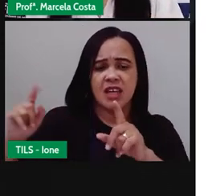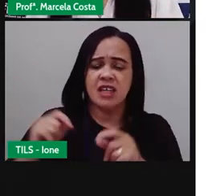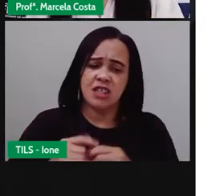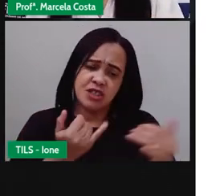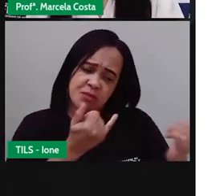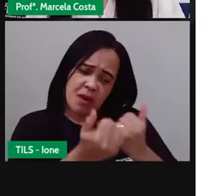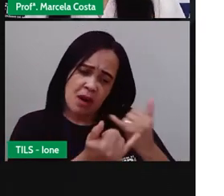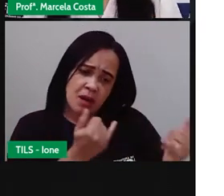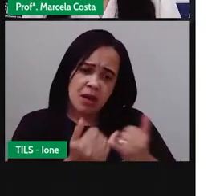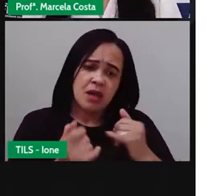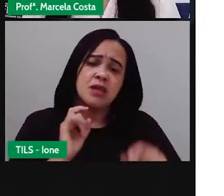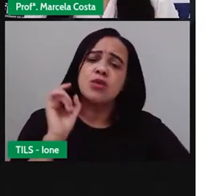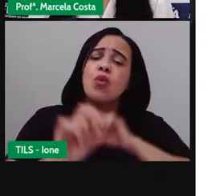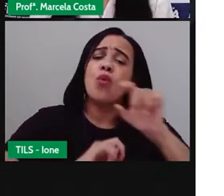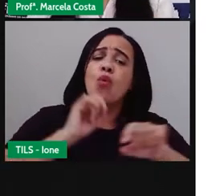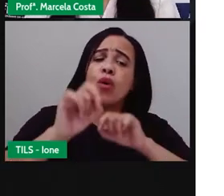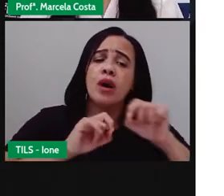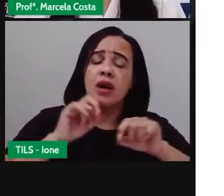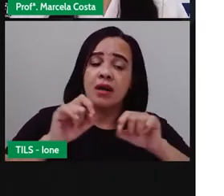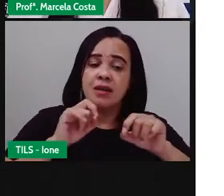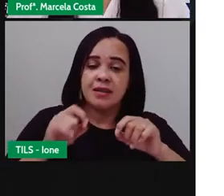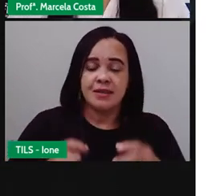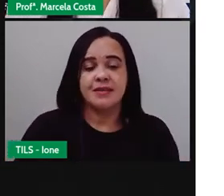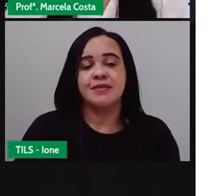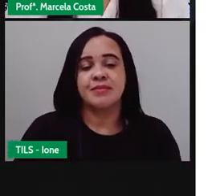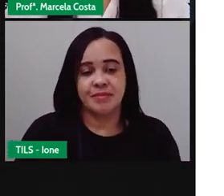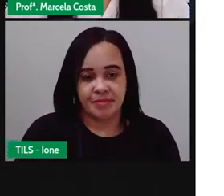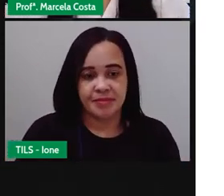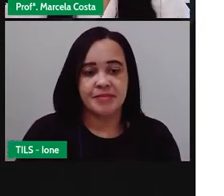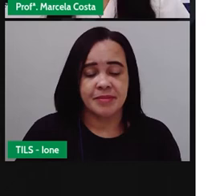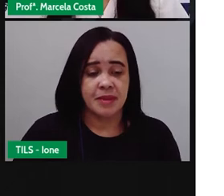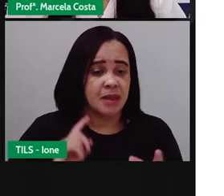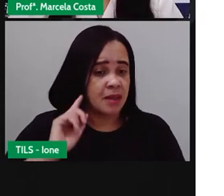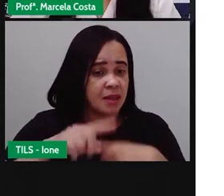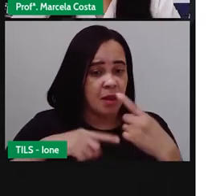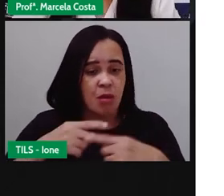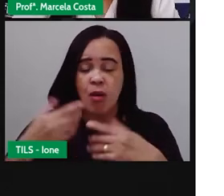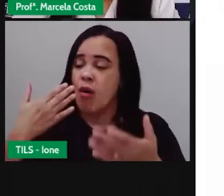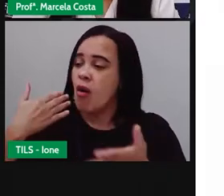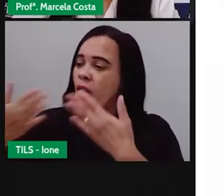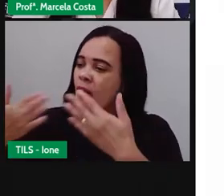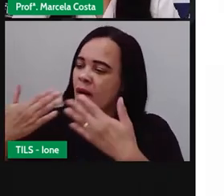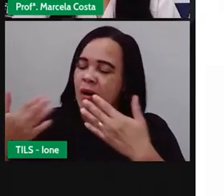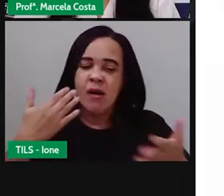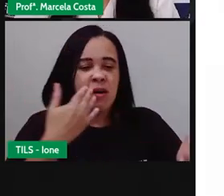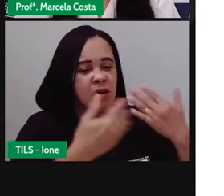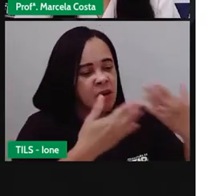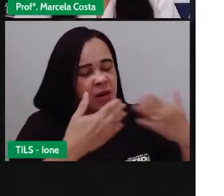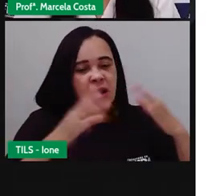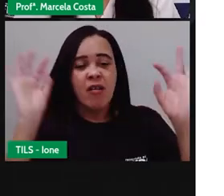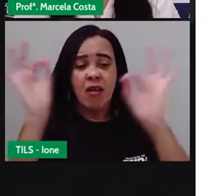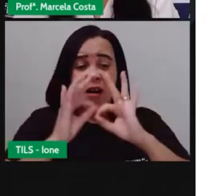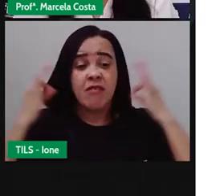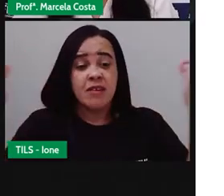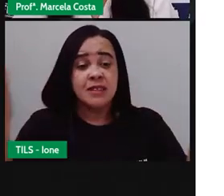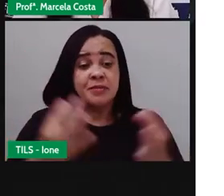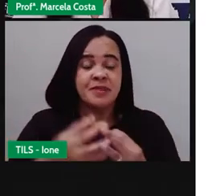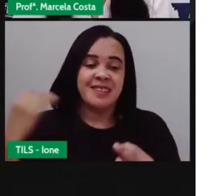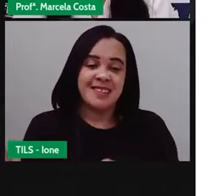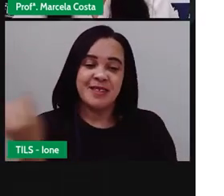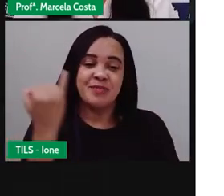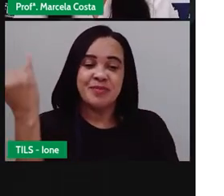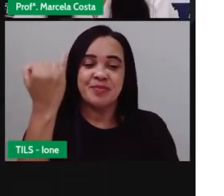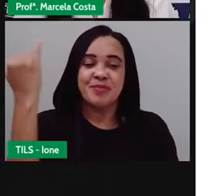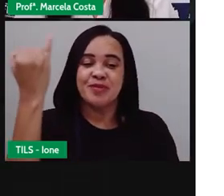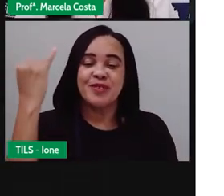parecido e aí você vai conversar com o seu familiar sobre a importância da gente ser